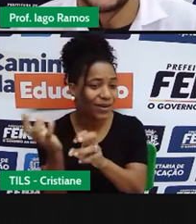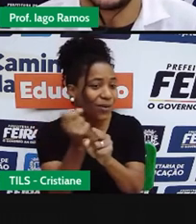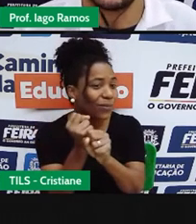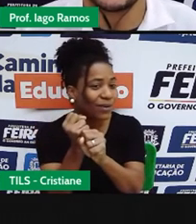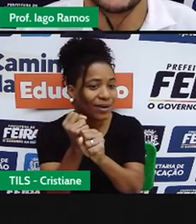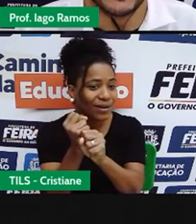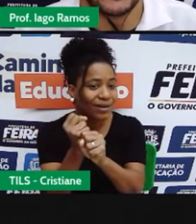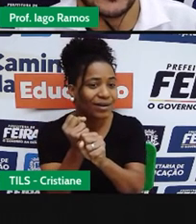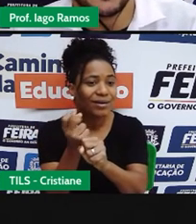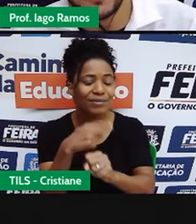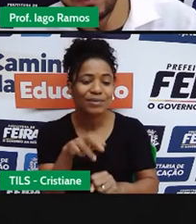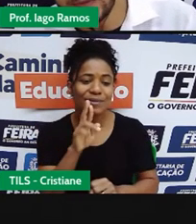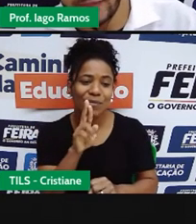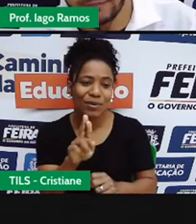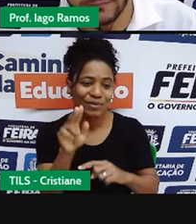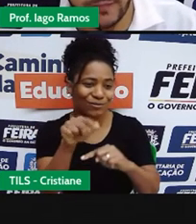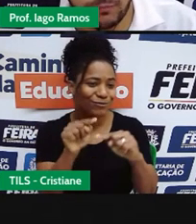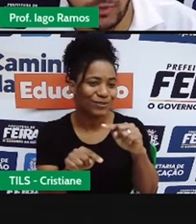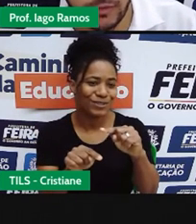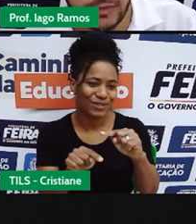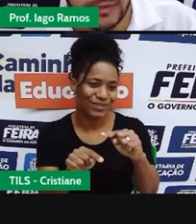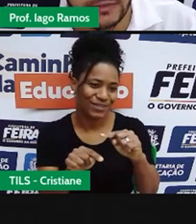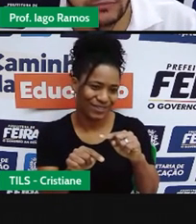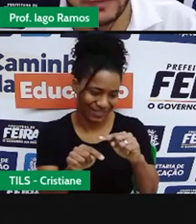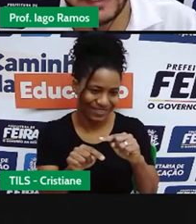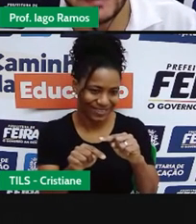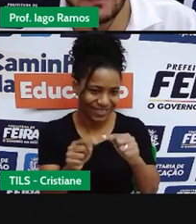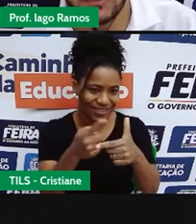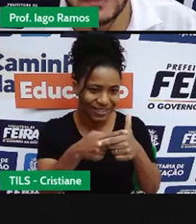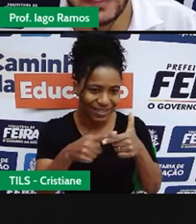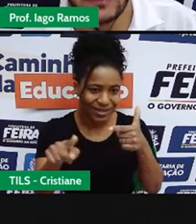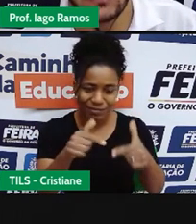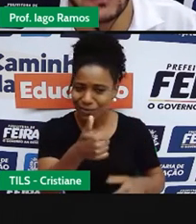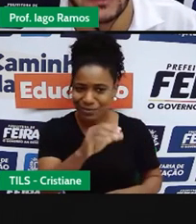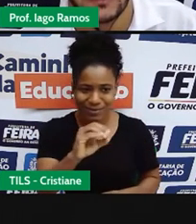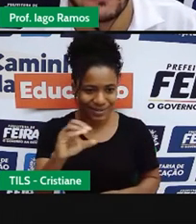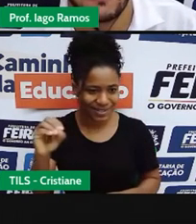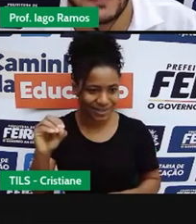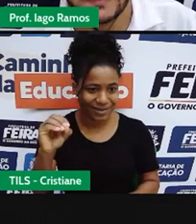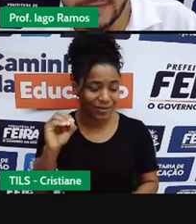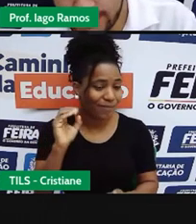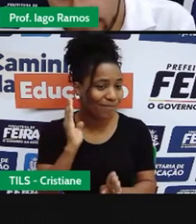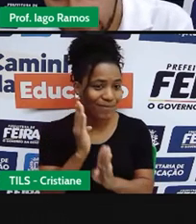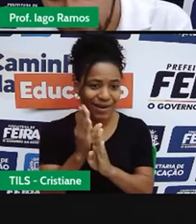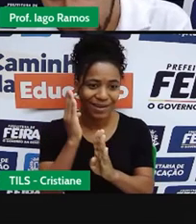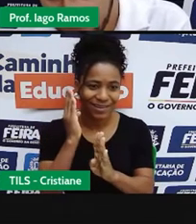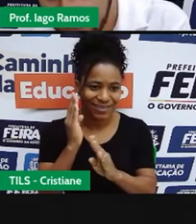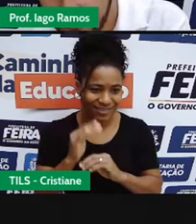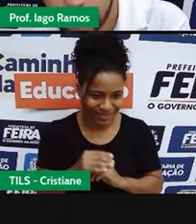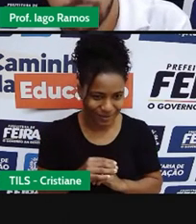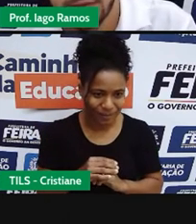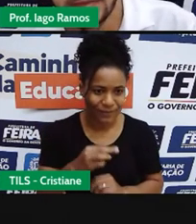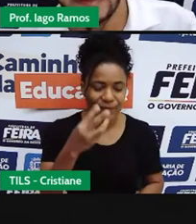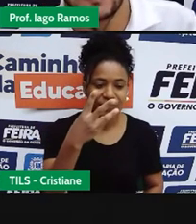e o resultado divide por 100. Tá bom? Então, 30% vezes R